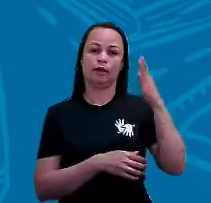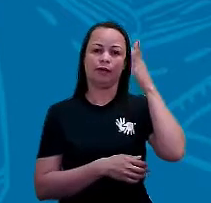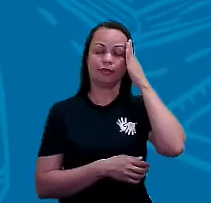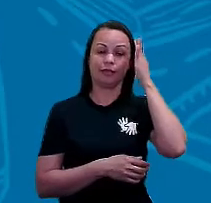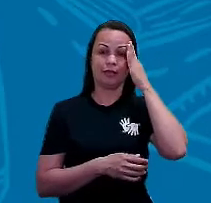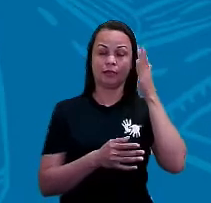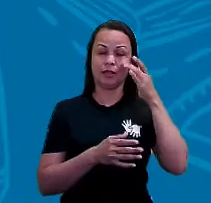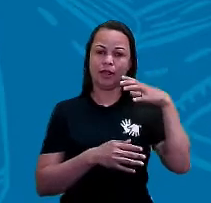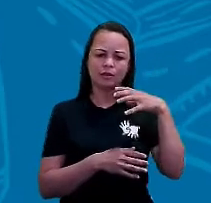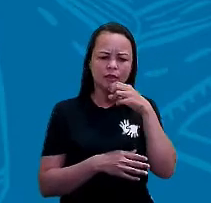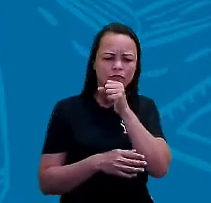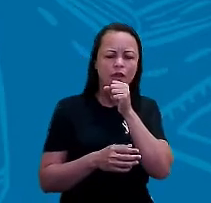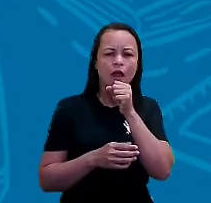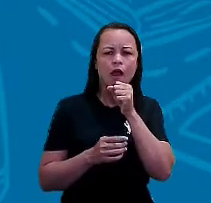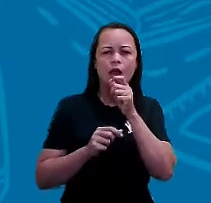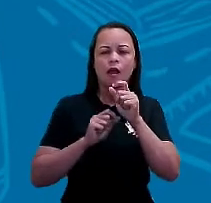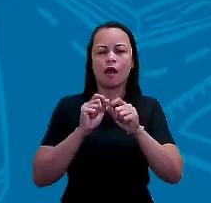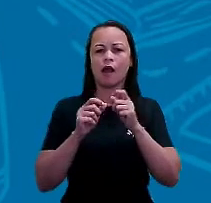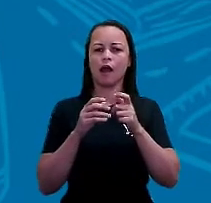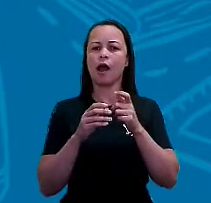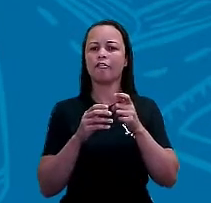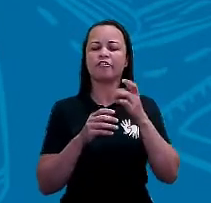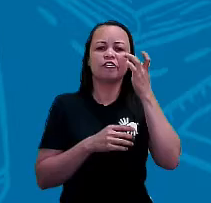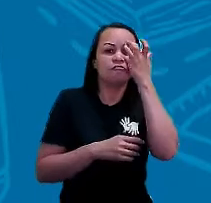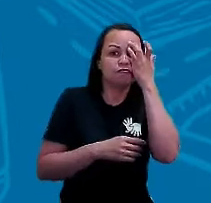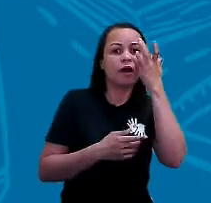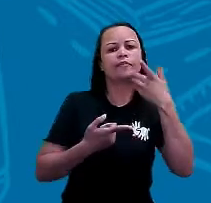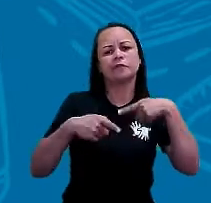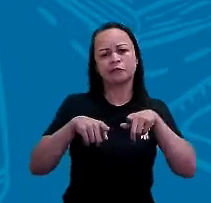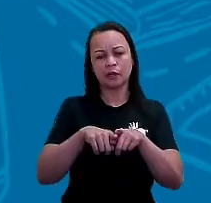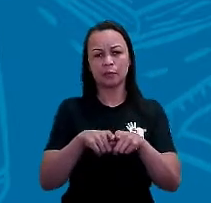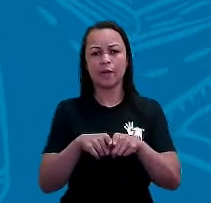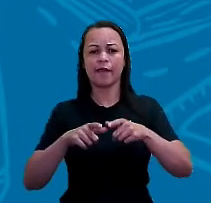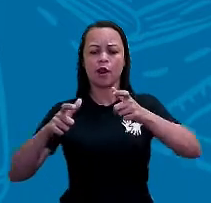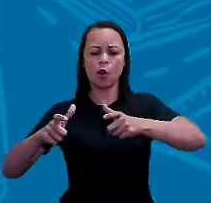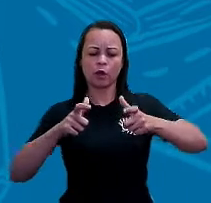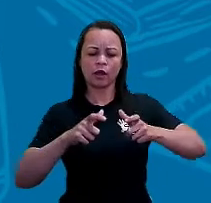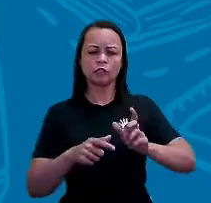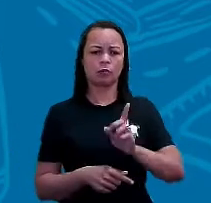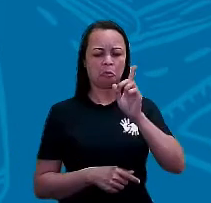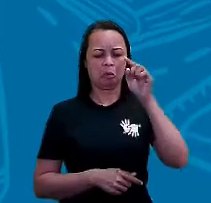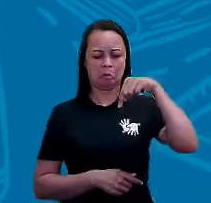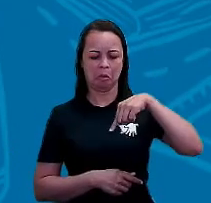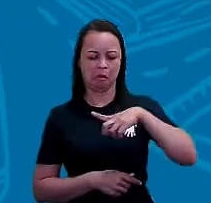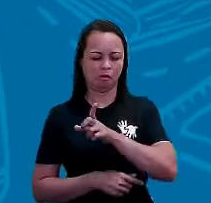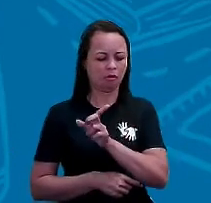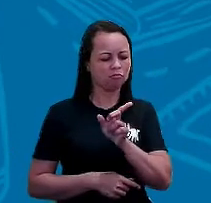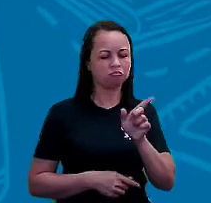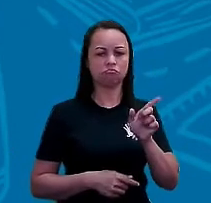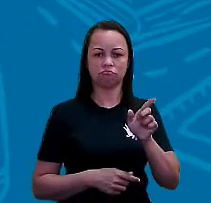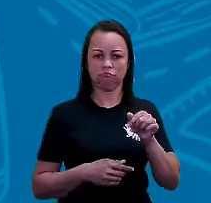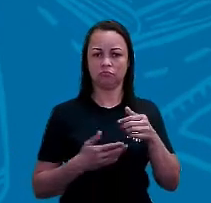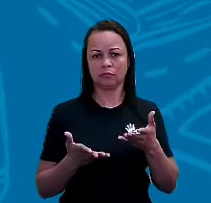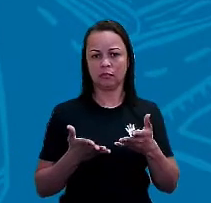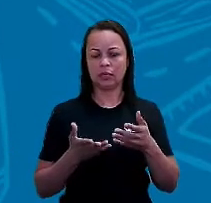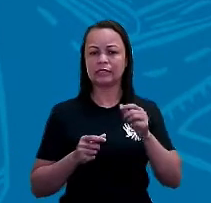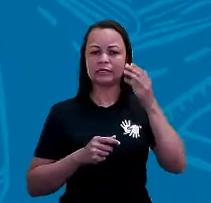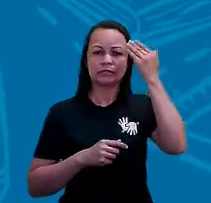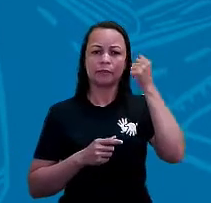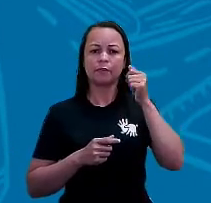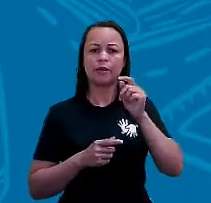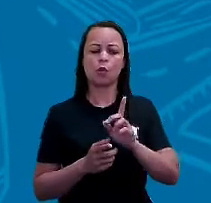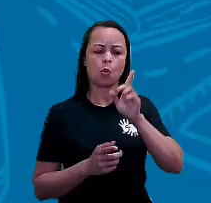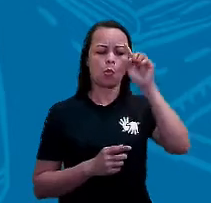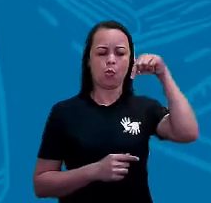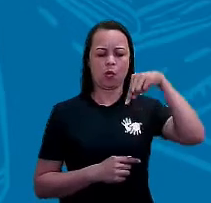rapidamente, facilmente, a nossa localização, tá certo? Para que lado, né, para